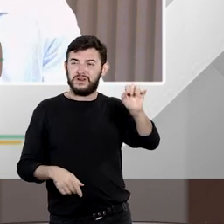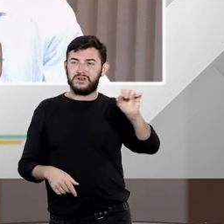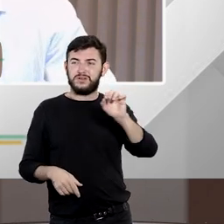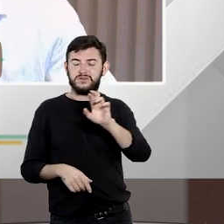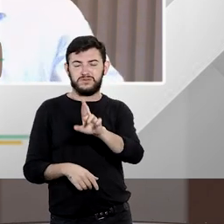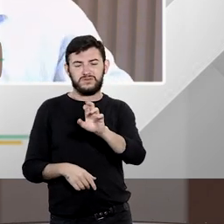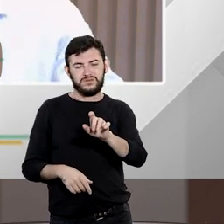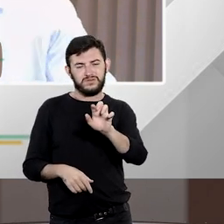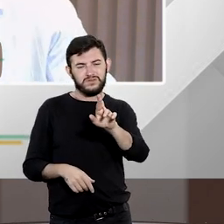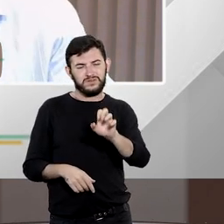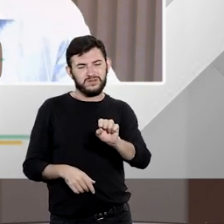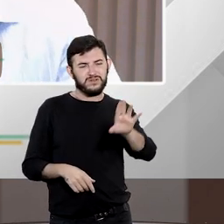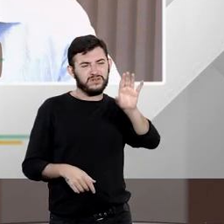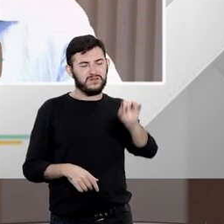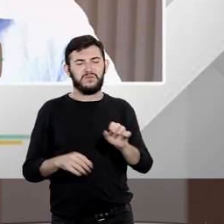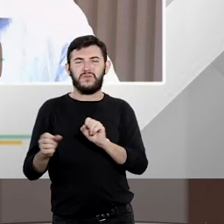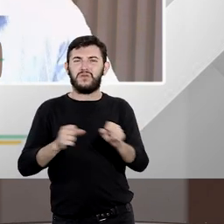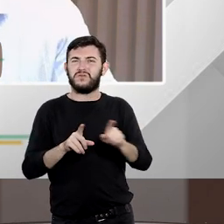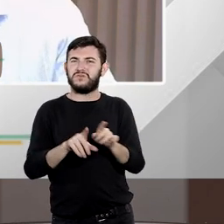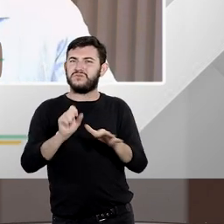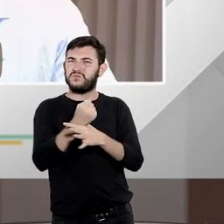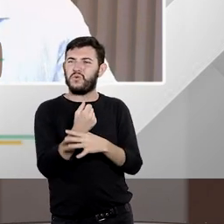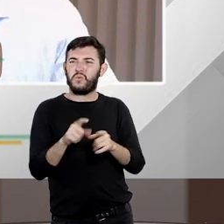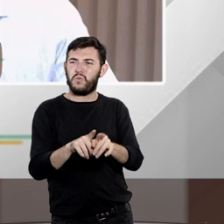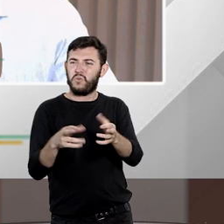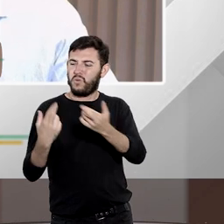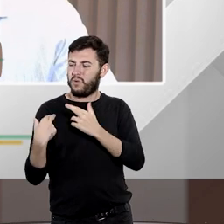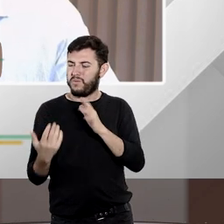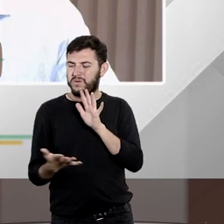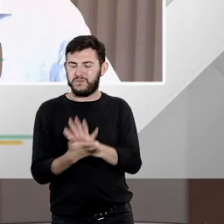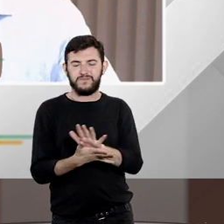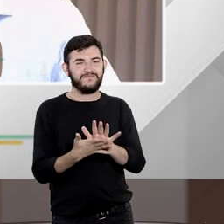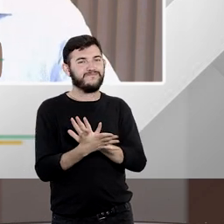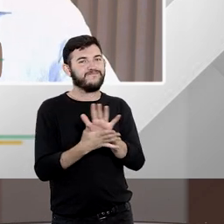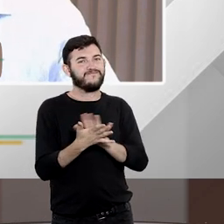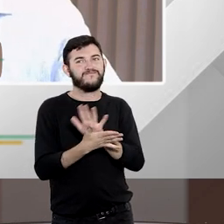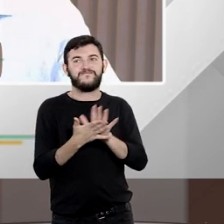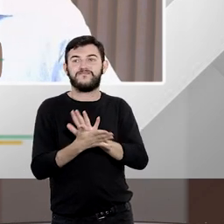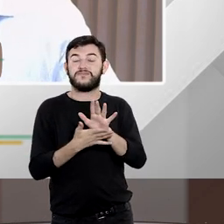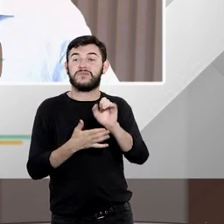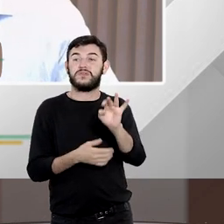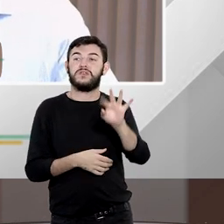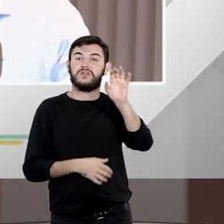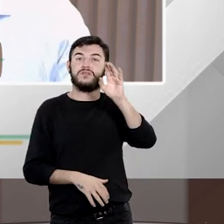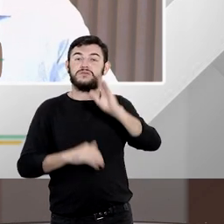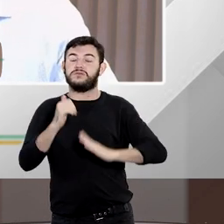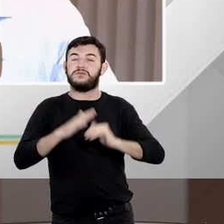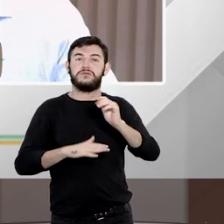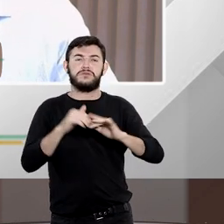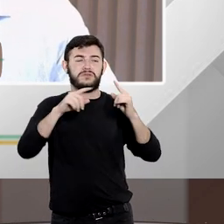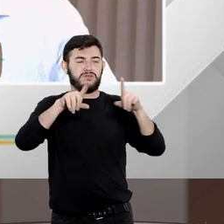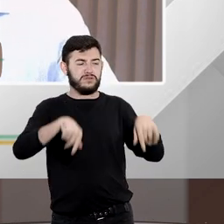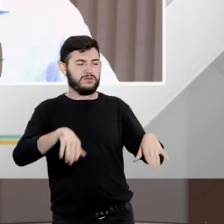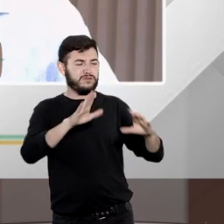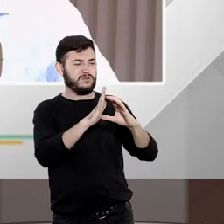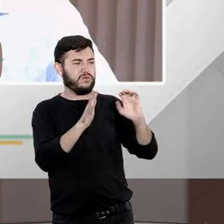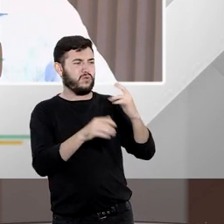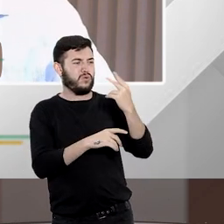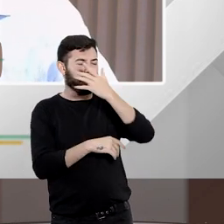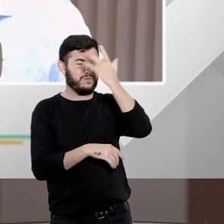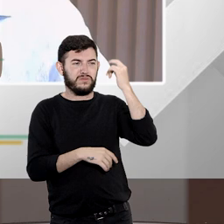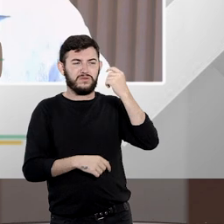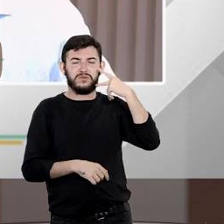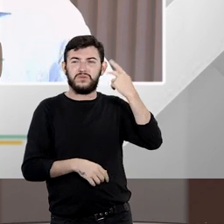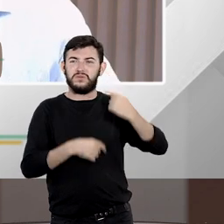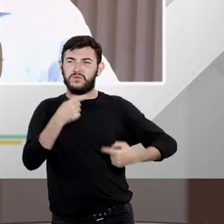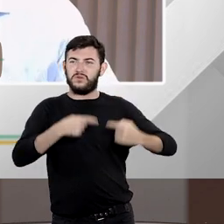possa garantir que ele não teve responsabilidade para a prática daquele ato então nenhum servidor nenhum agente político ele vai